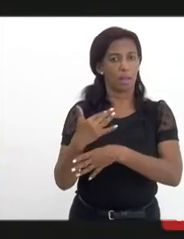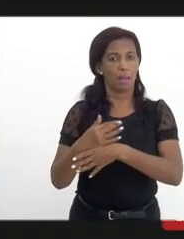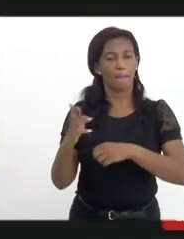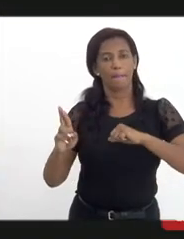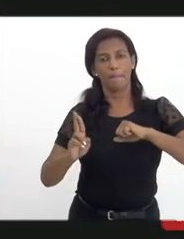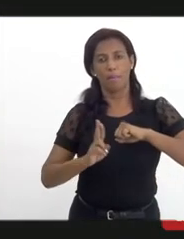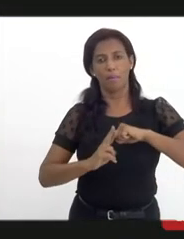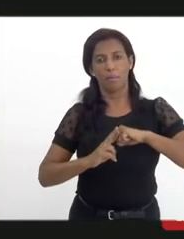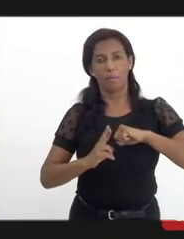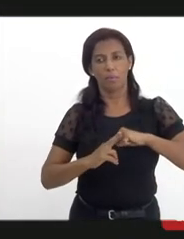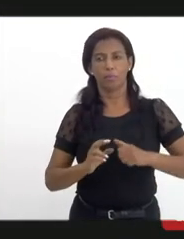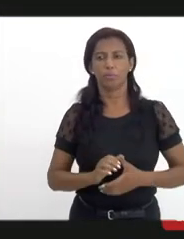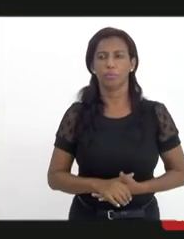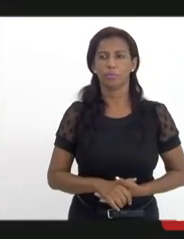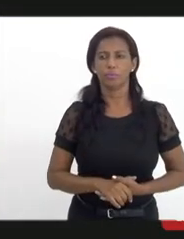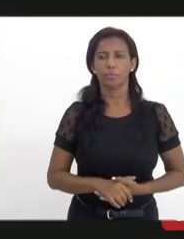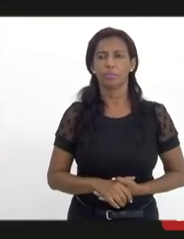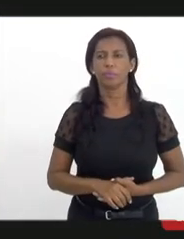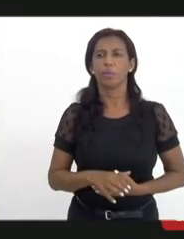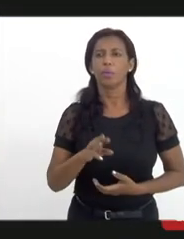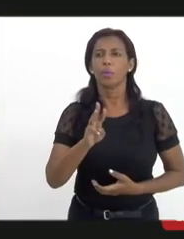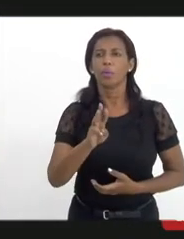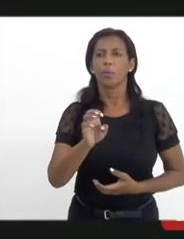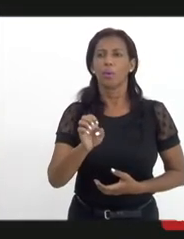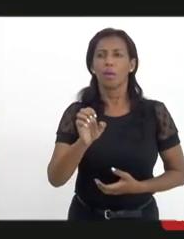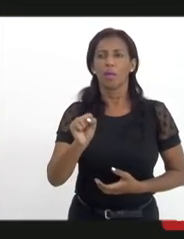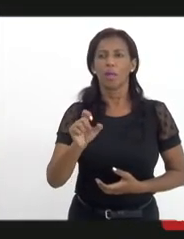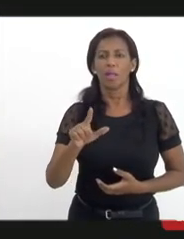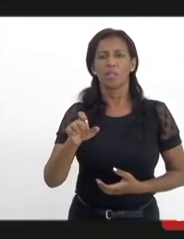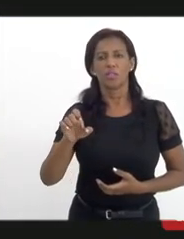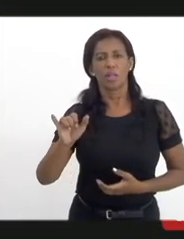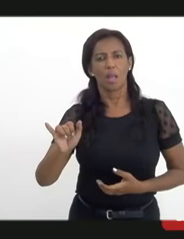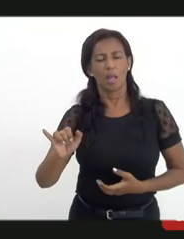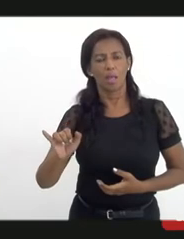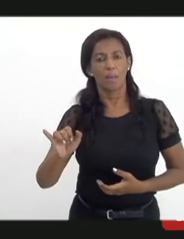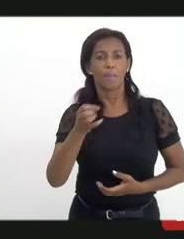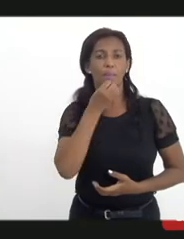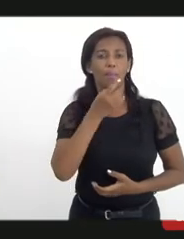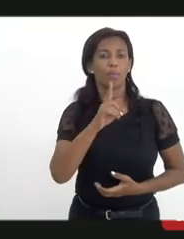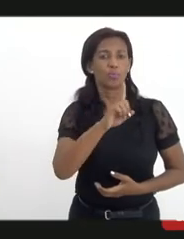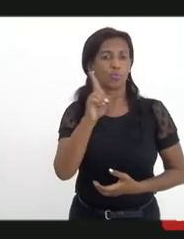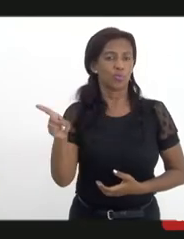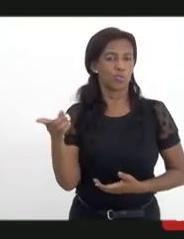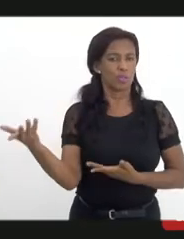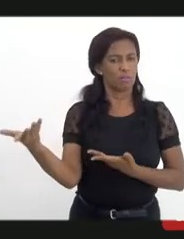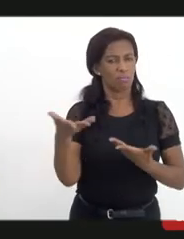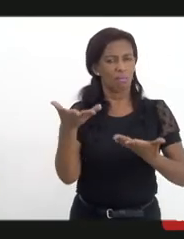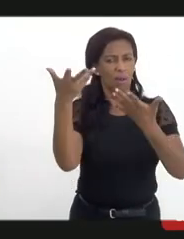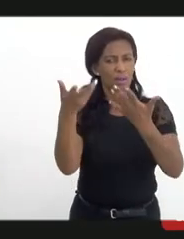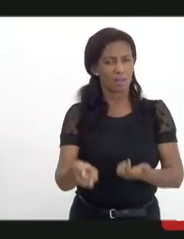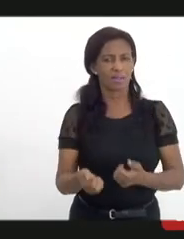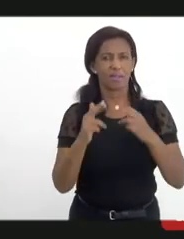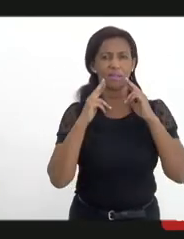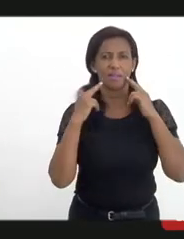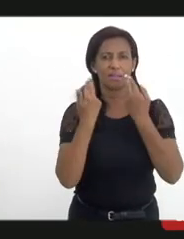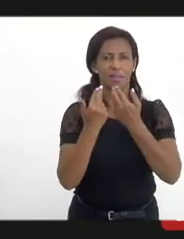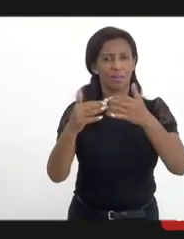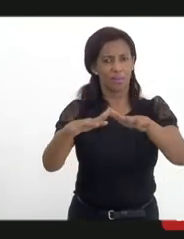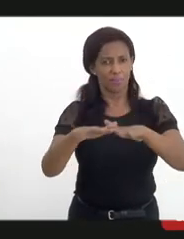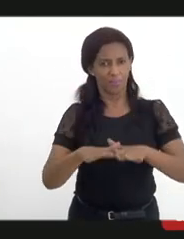Belfort Roche. Sr. Wesley, muito bom dia, obrigado por aceitar o nosso convite a essa audiência pública.